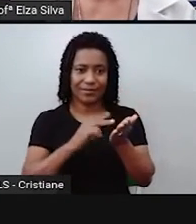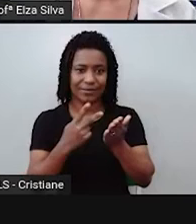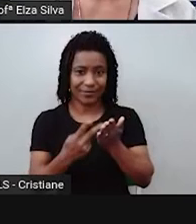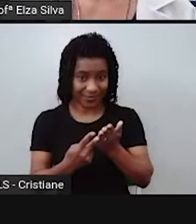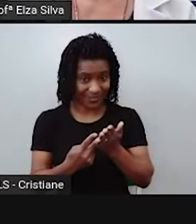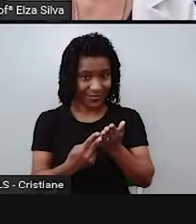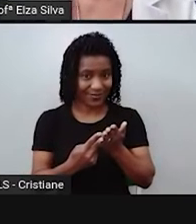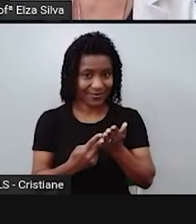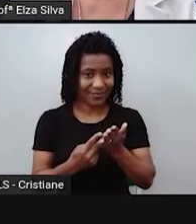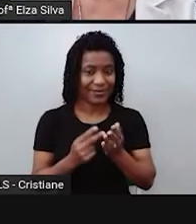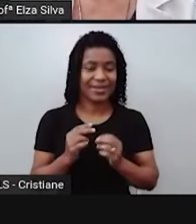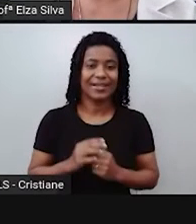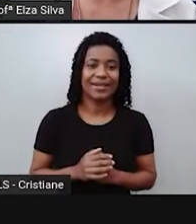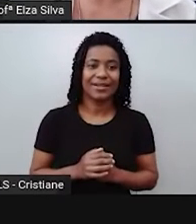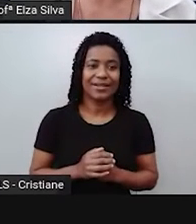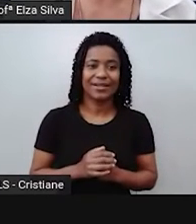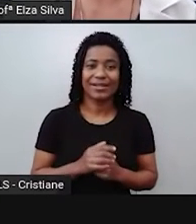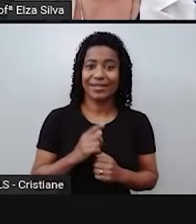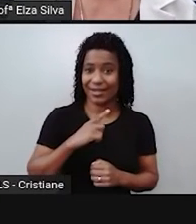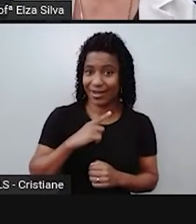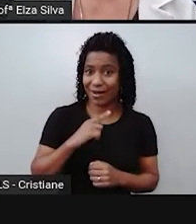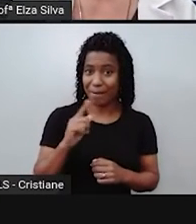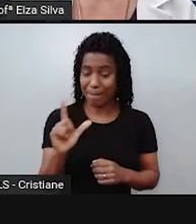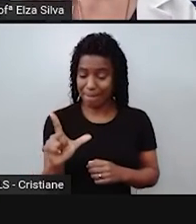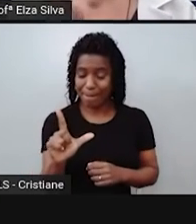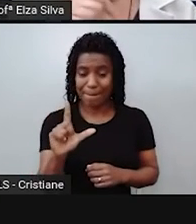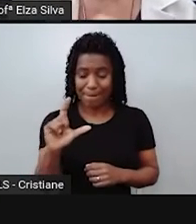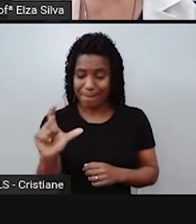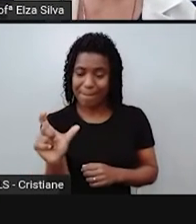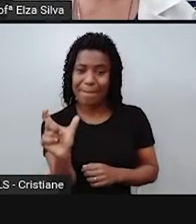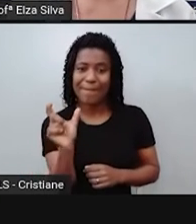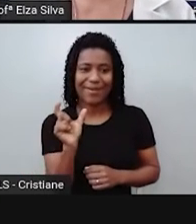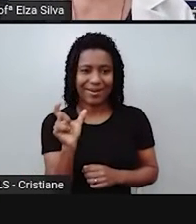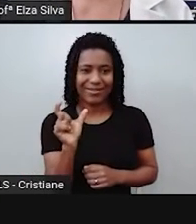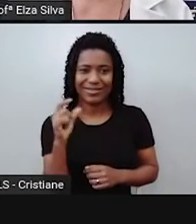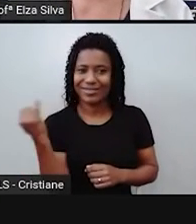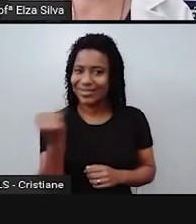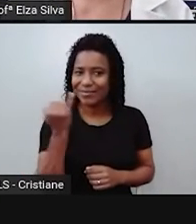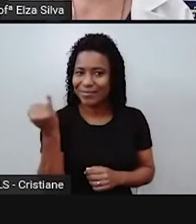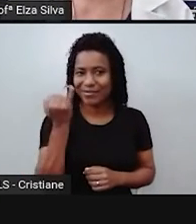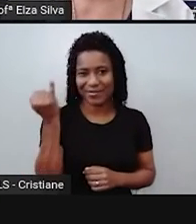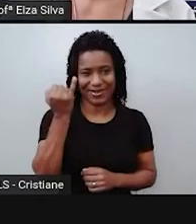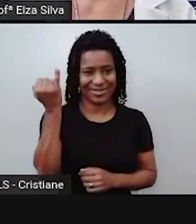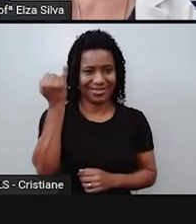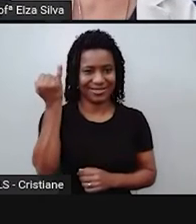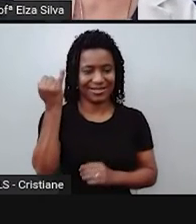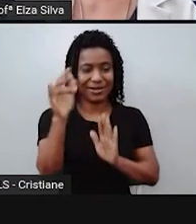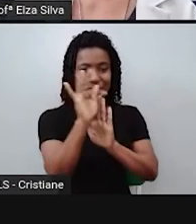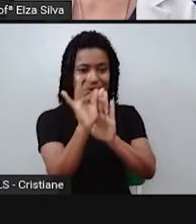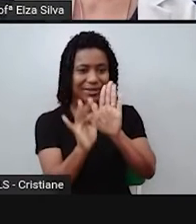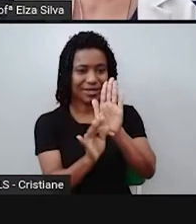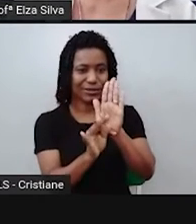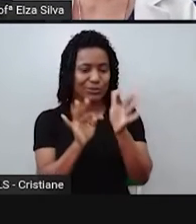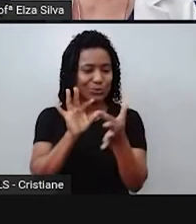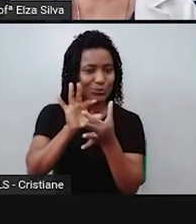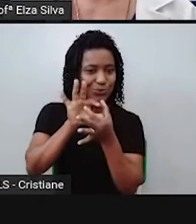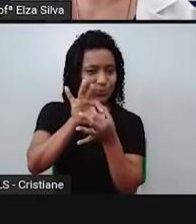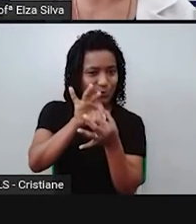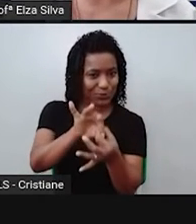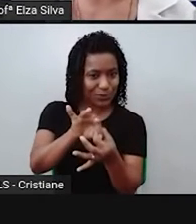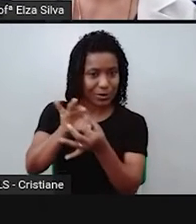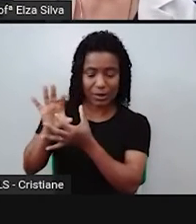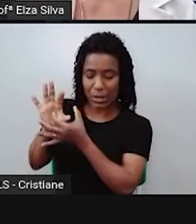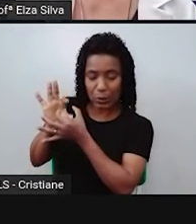são palavras essenciais para você descrever seu texto, de modo que ele fique